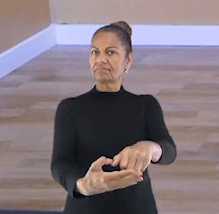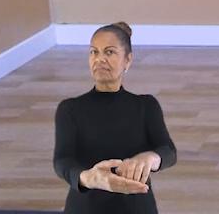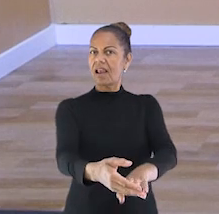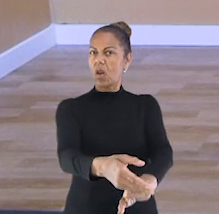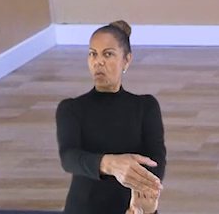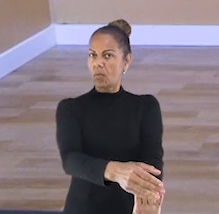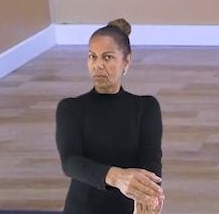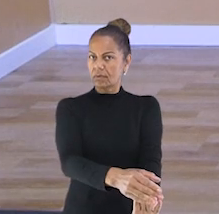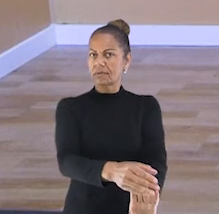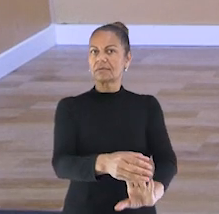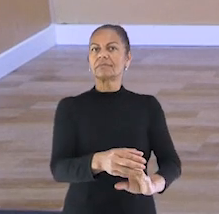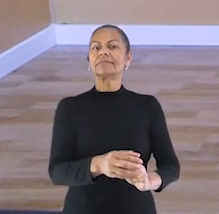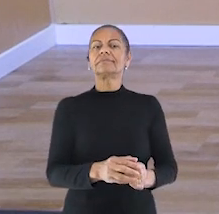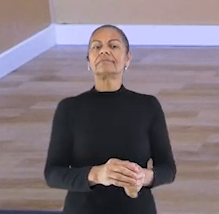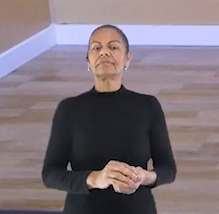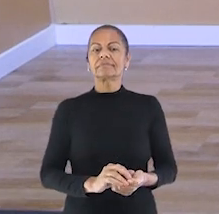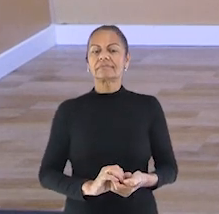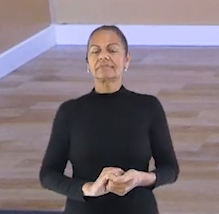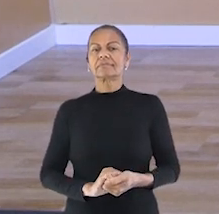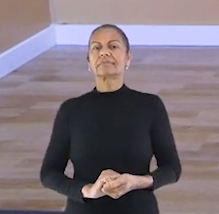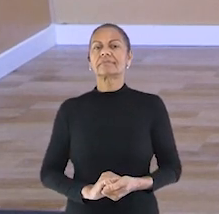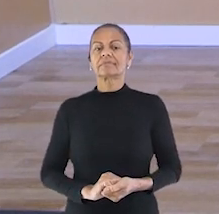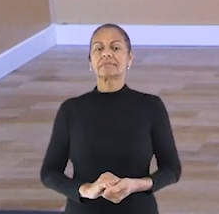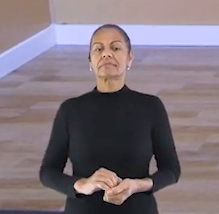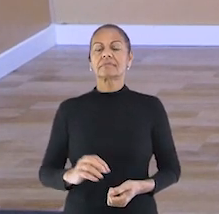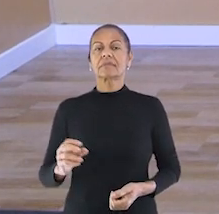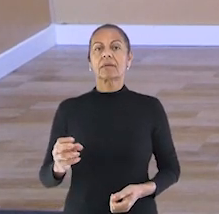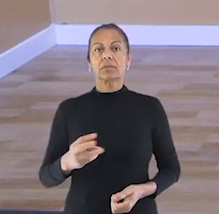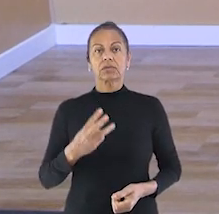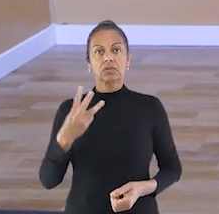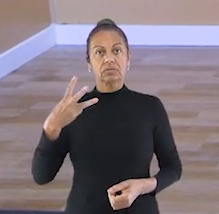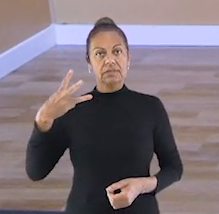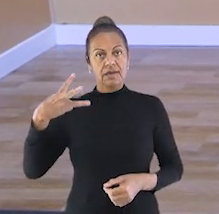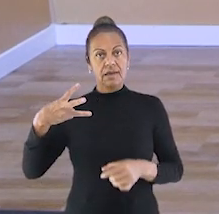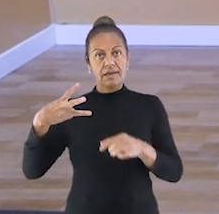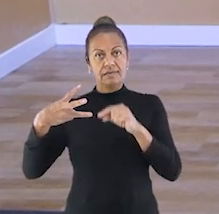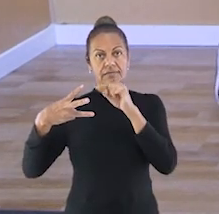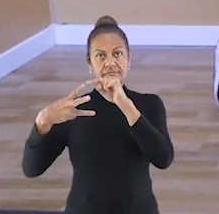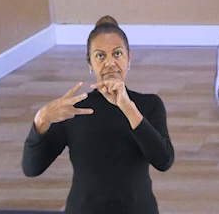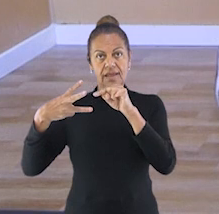repetições, mais duas séries, beleza? Vamos lá, hein?